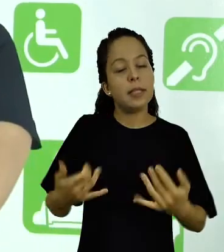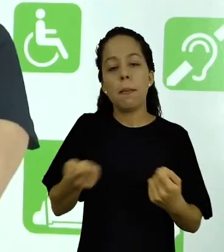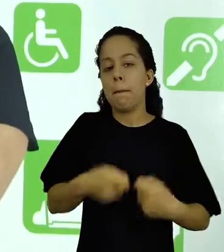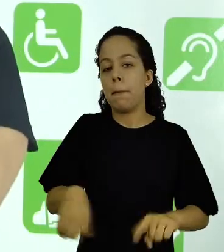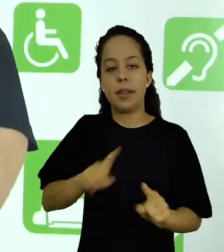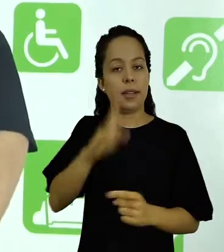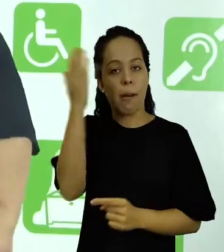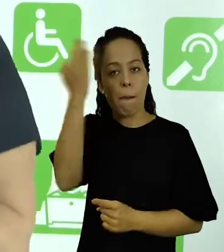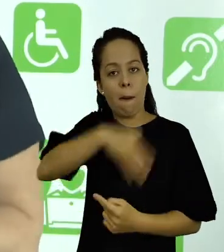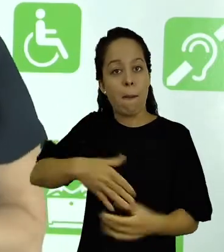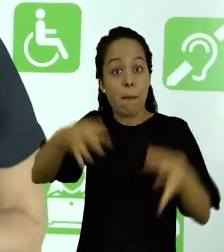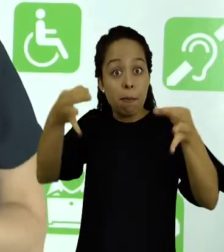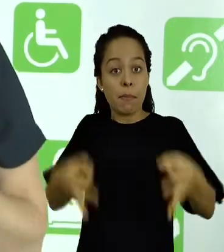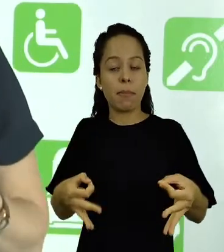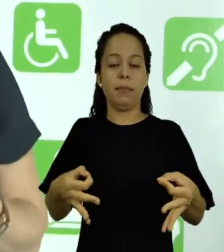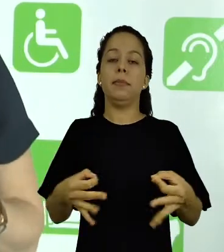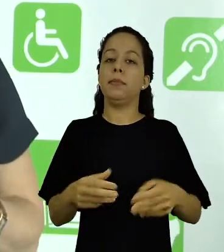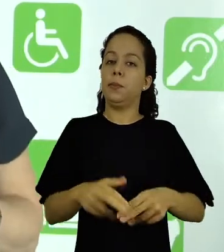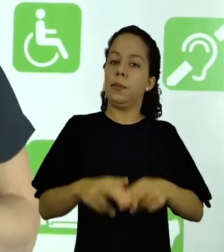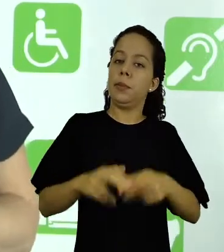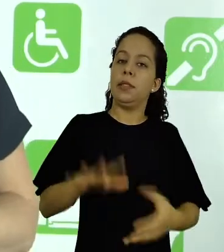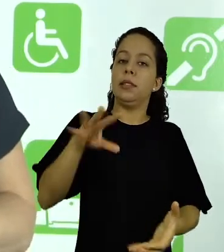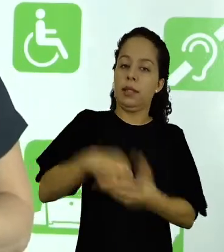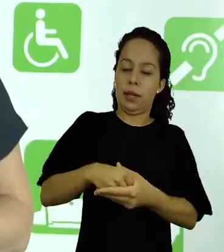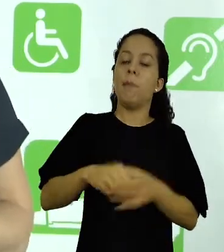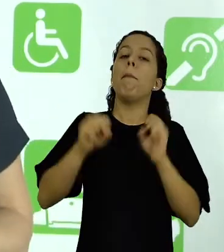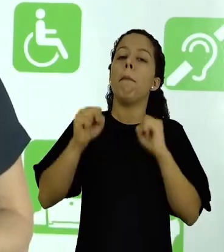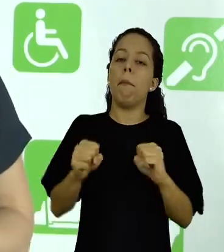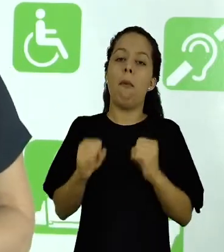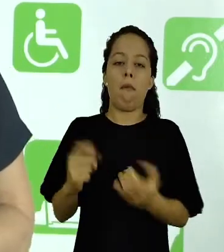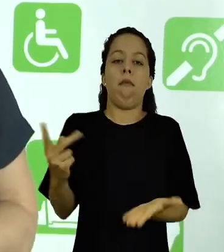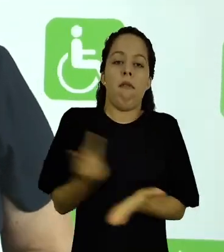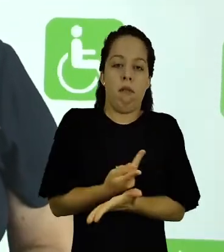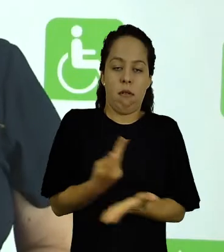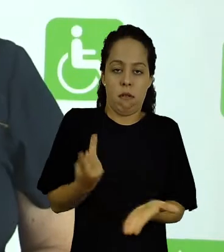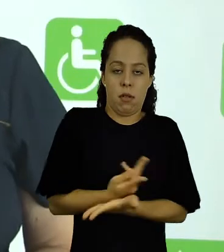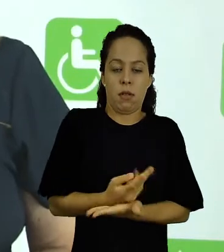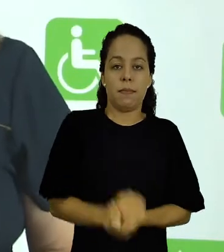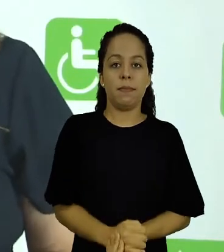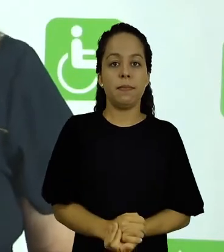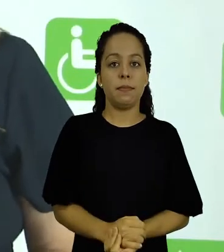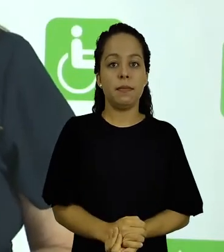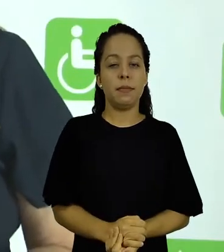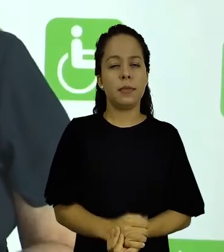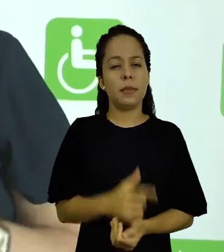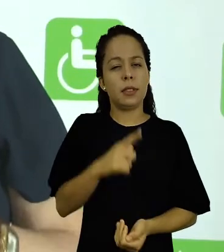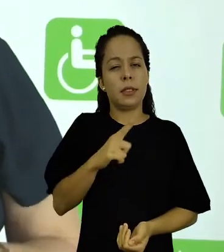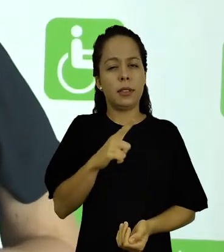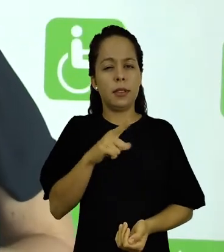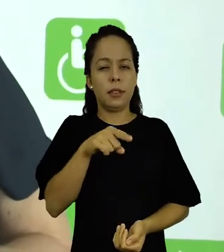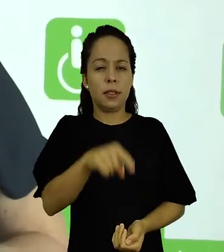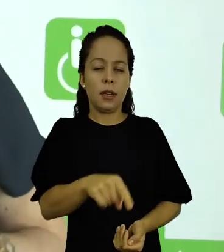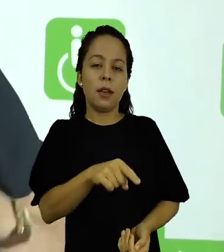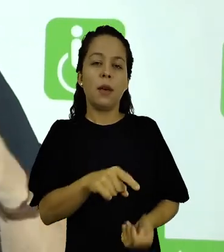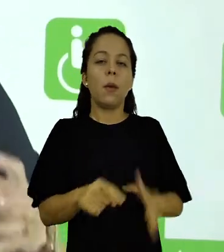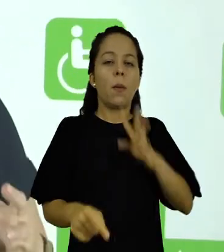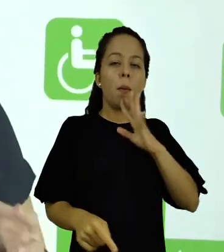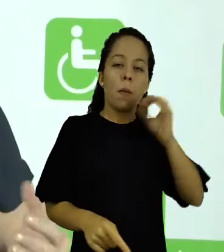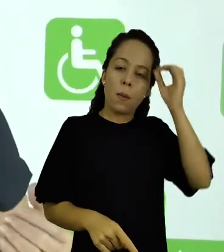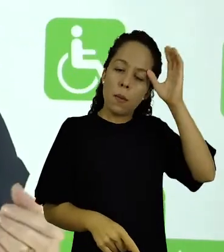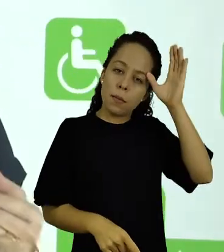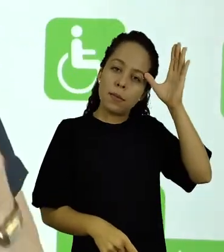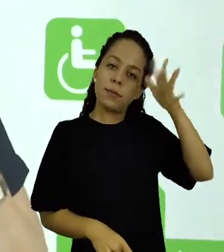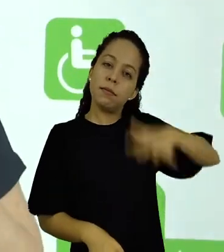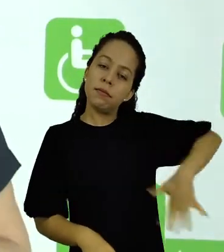explicando. Então, por isso, ele está sujeito a erros. O senso comum é um tipo de conhecimento que está